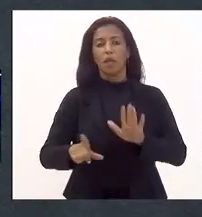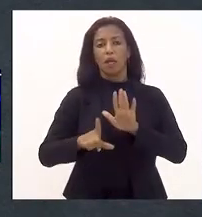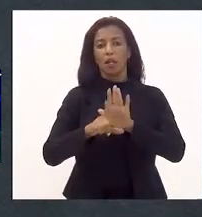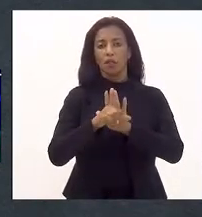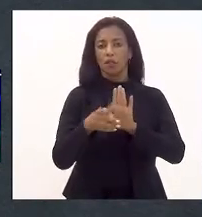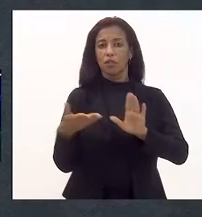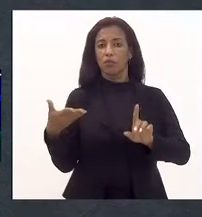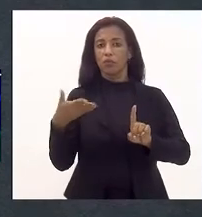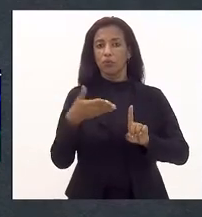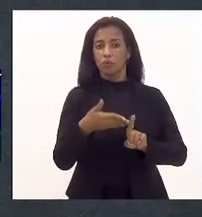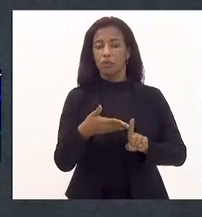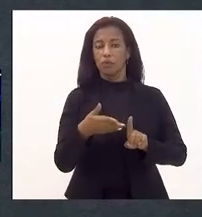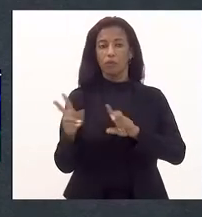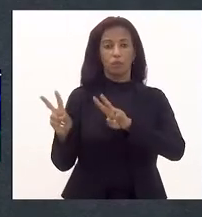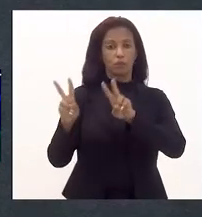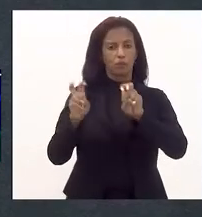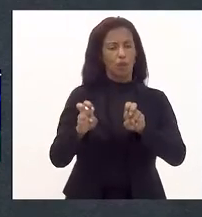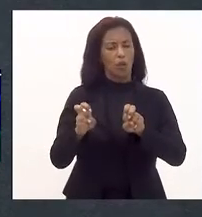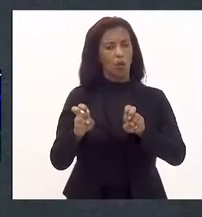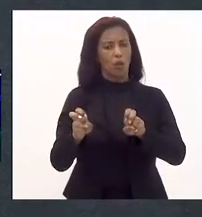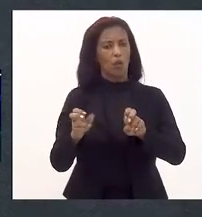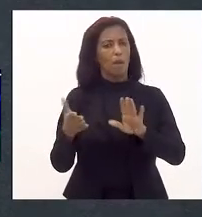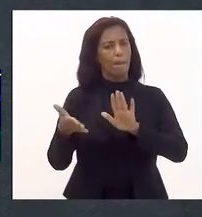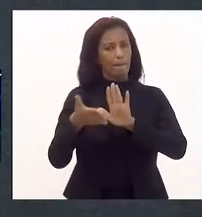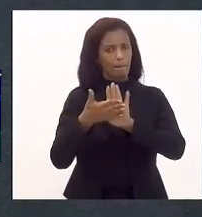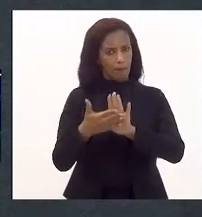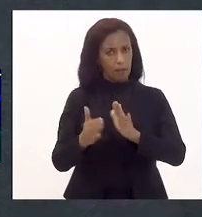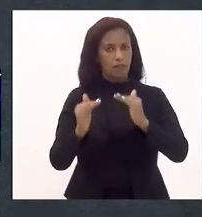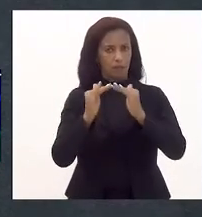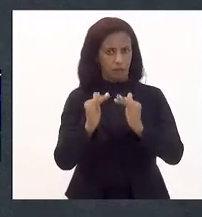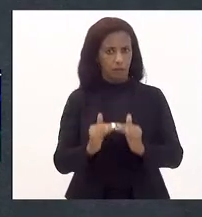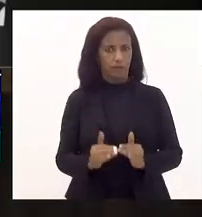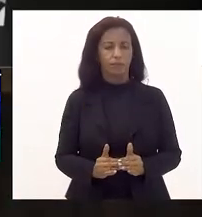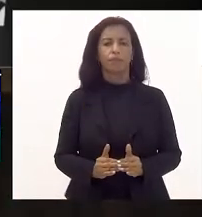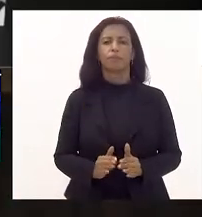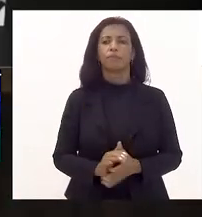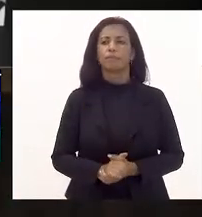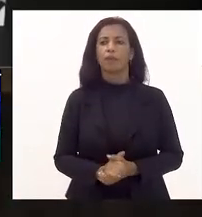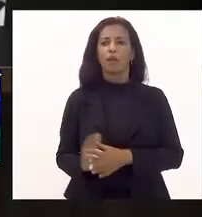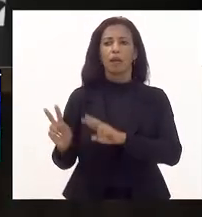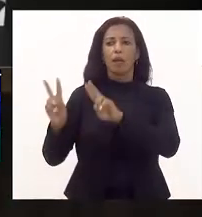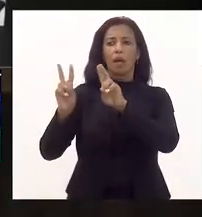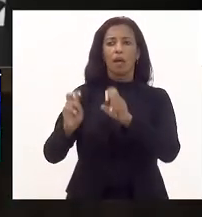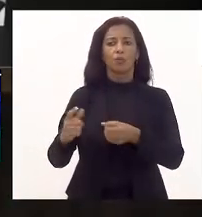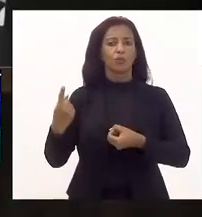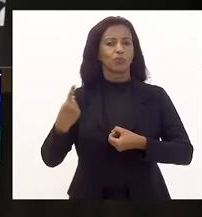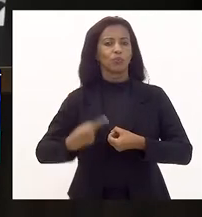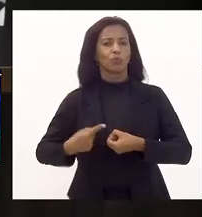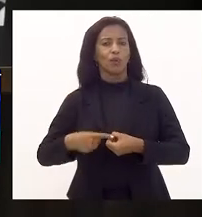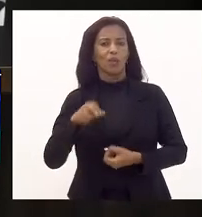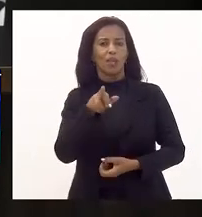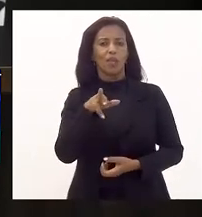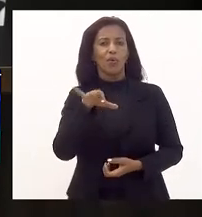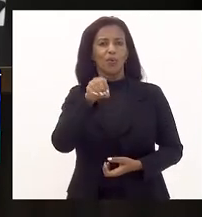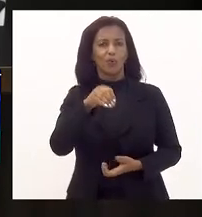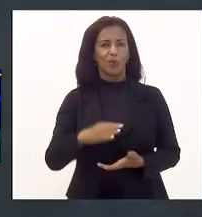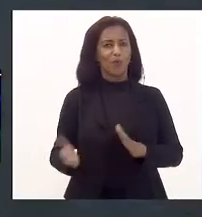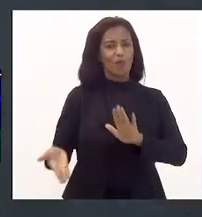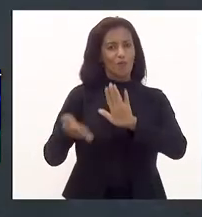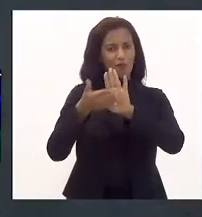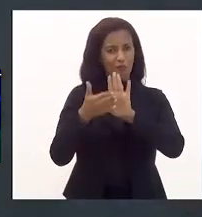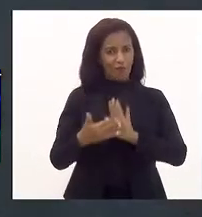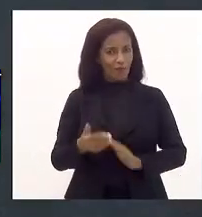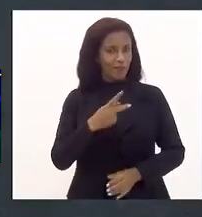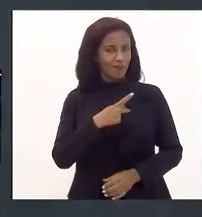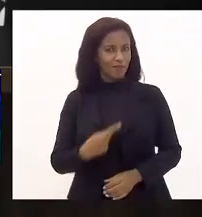específica sobre essa matéria. No mérito, parecer é favorável. Pela Comissão de Assuntos Municipais, deputado Eurico Júnior. Favorável,